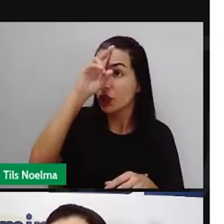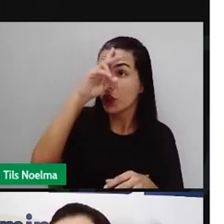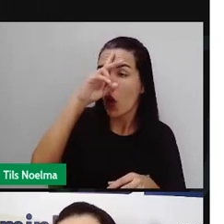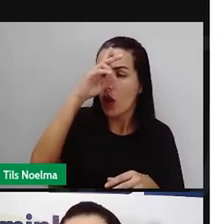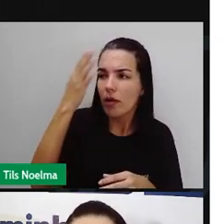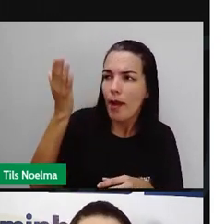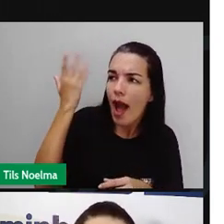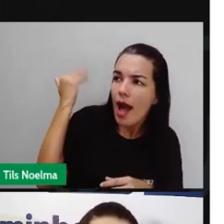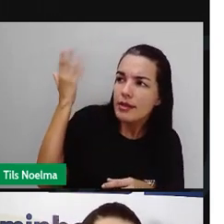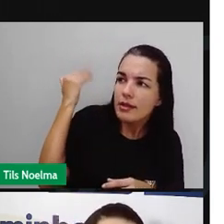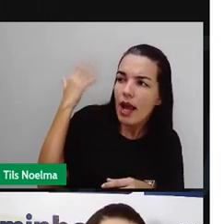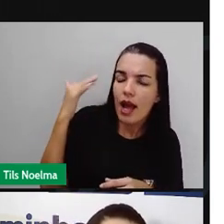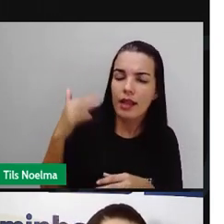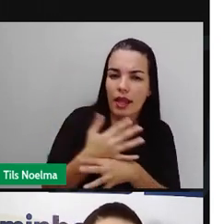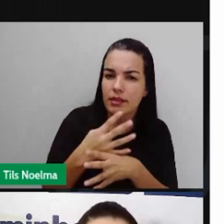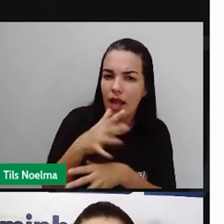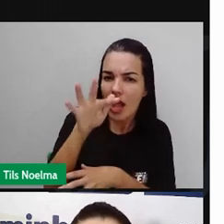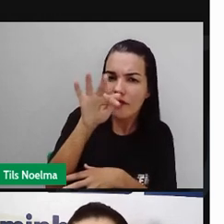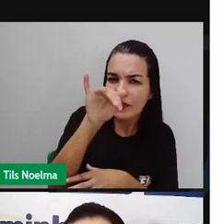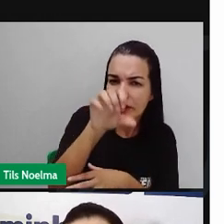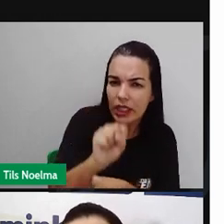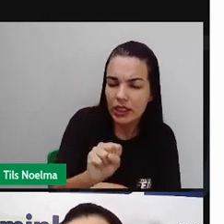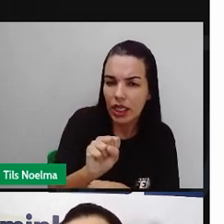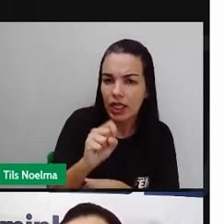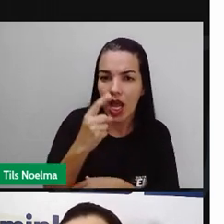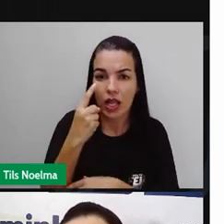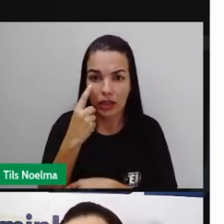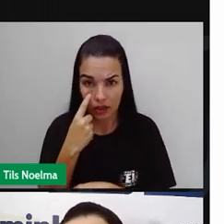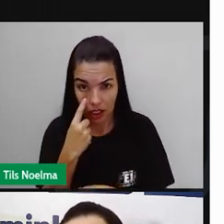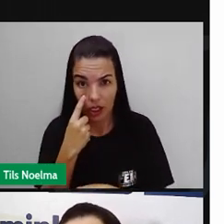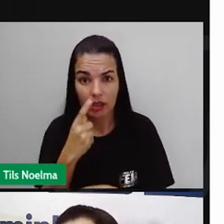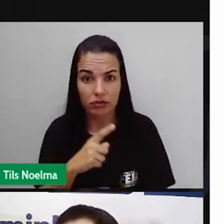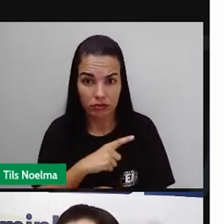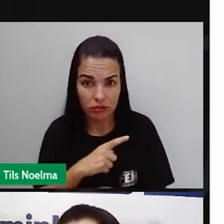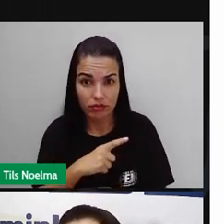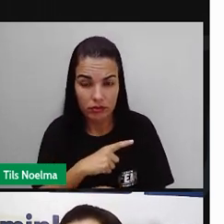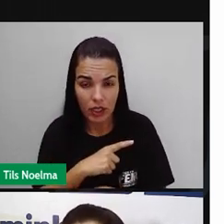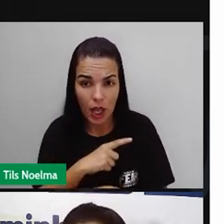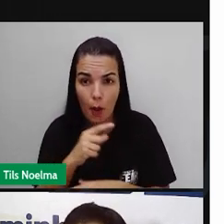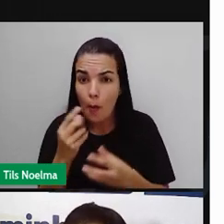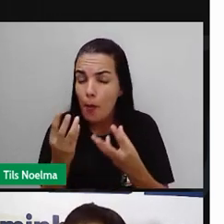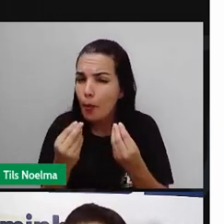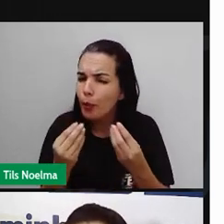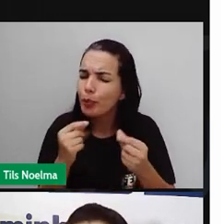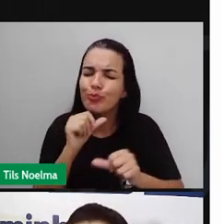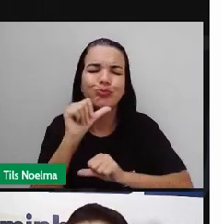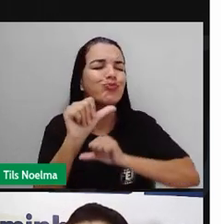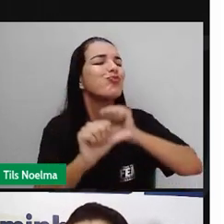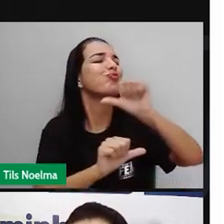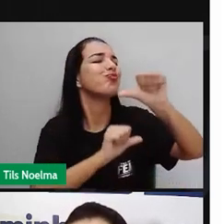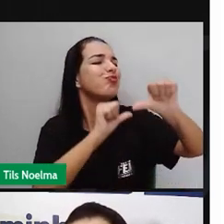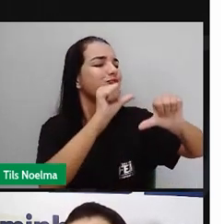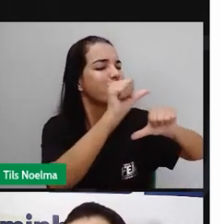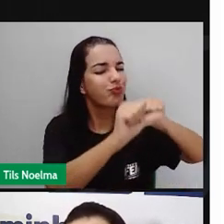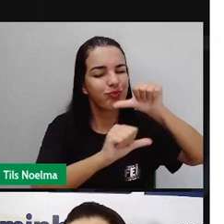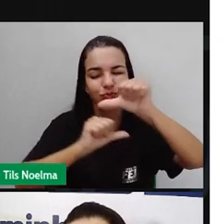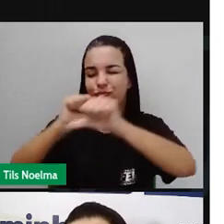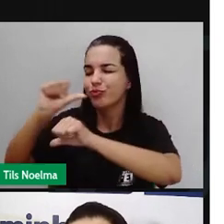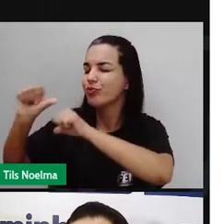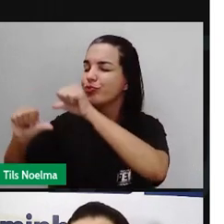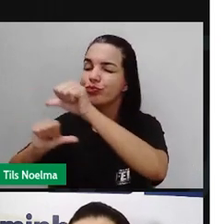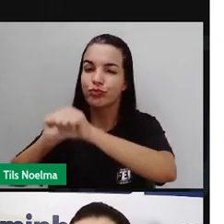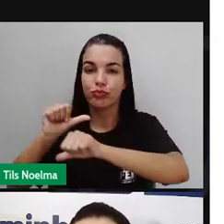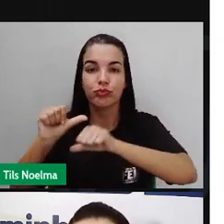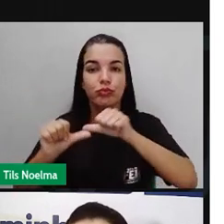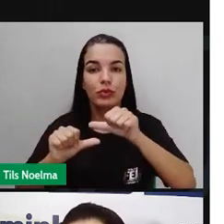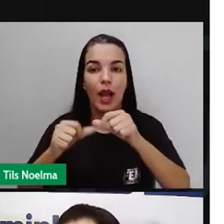hoje, Lá, muitos anos atrás, até hoje, houveram várias mudanças na cidade, principalmente na questão